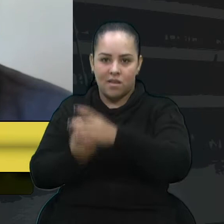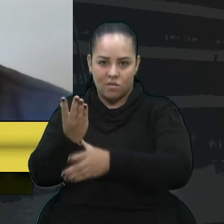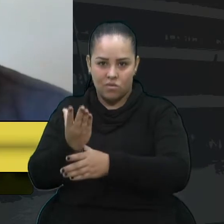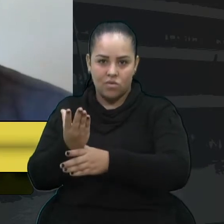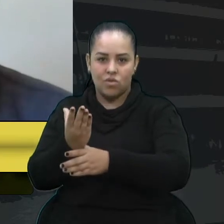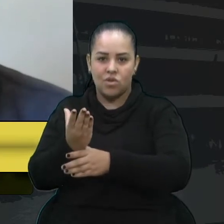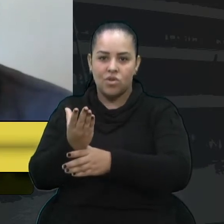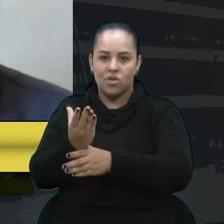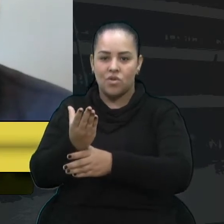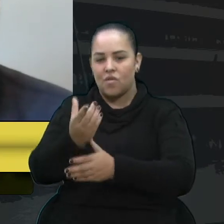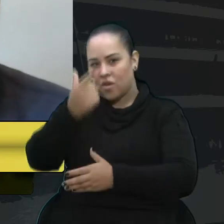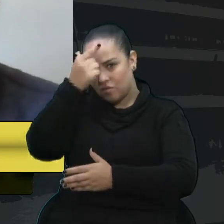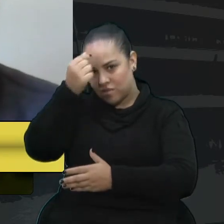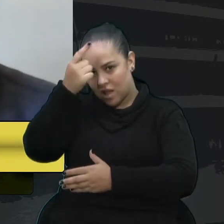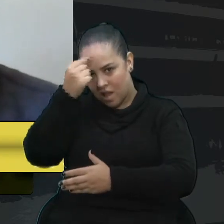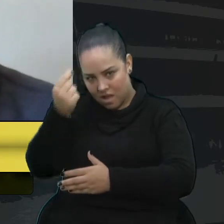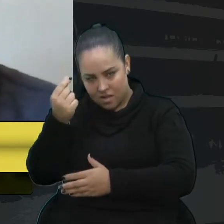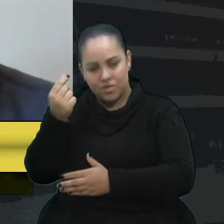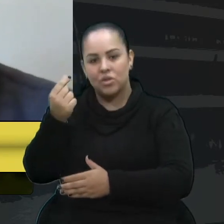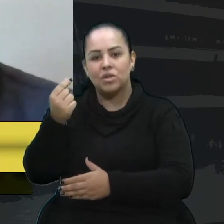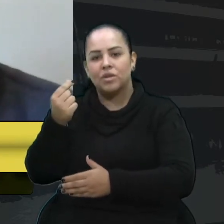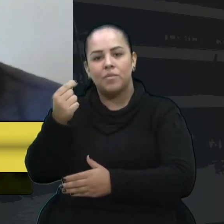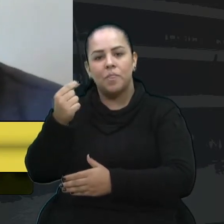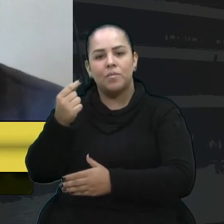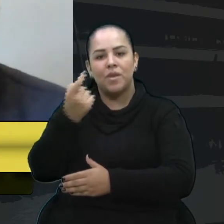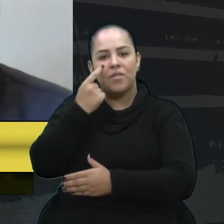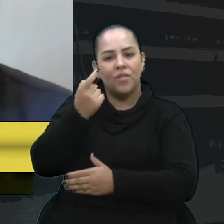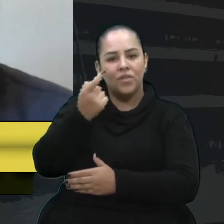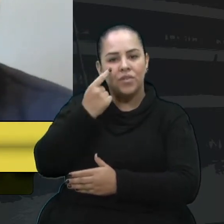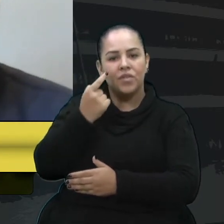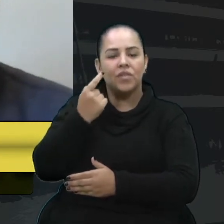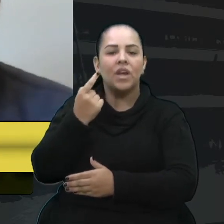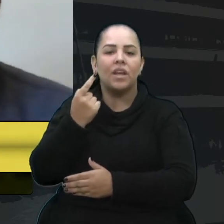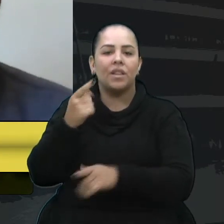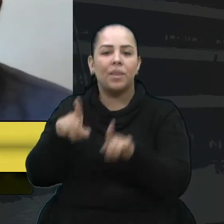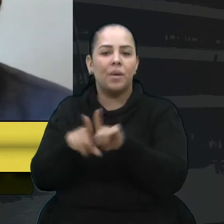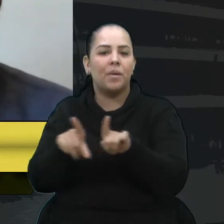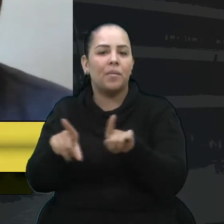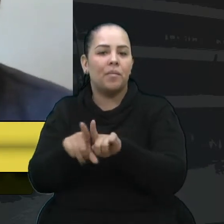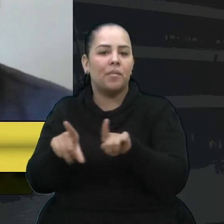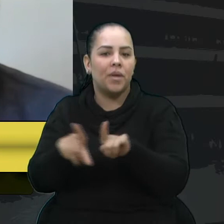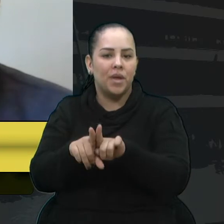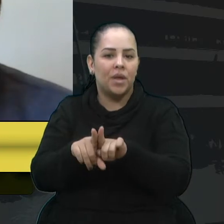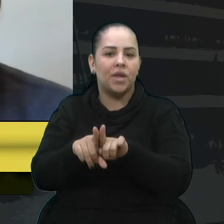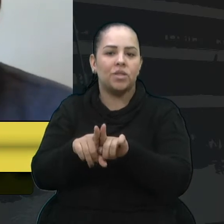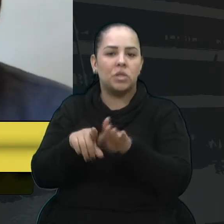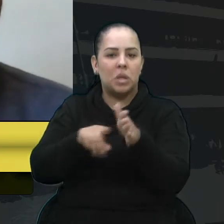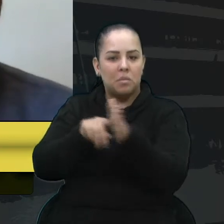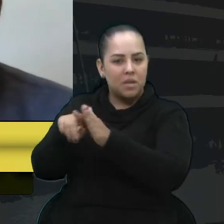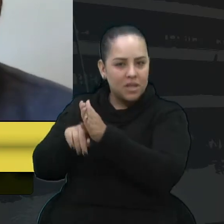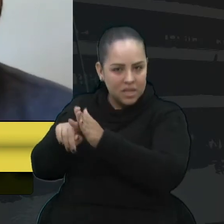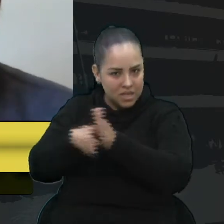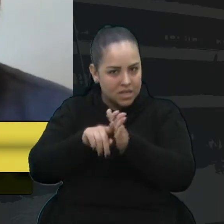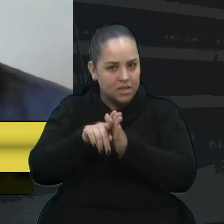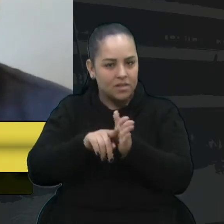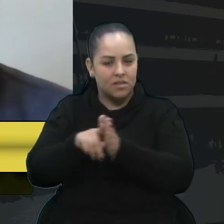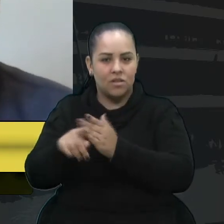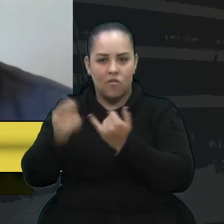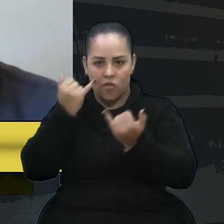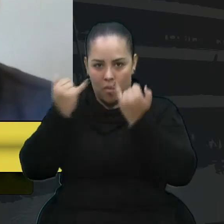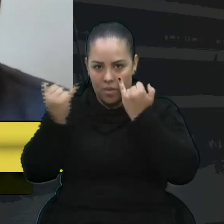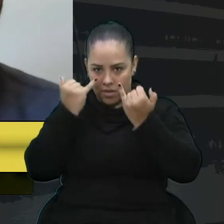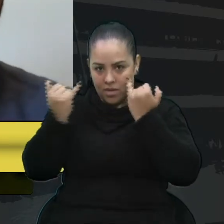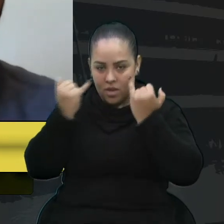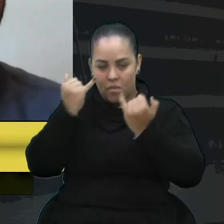realização desse levantamento, dados os limites que o nosso município tem para a realização